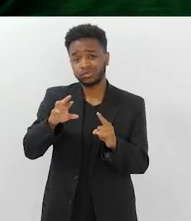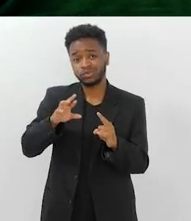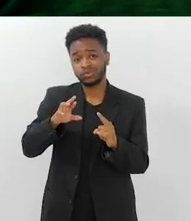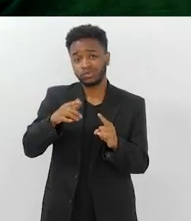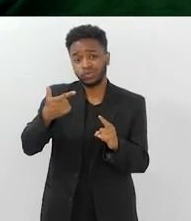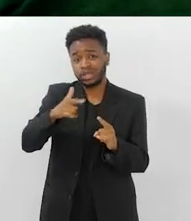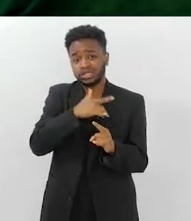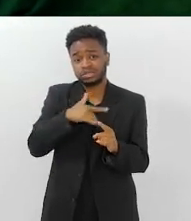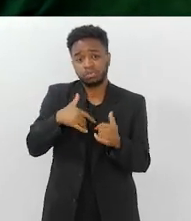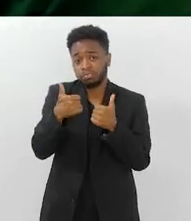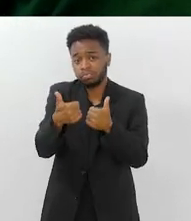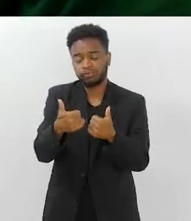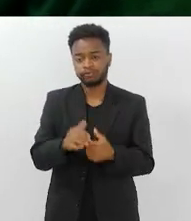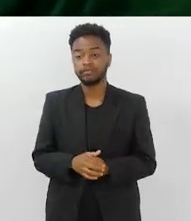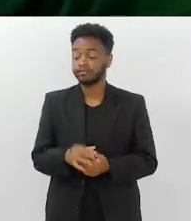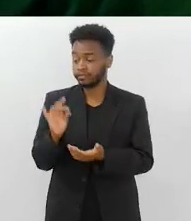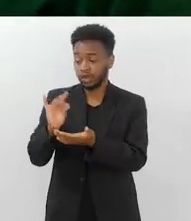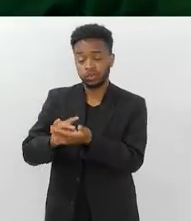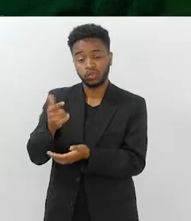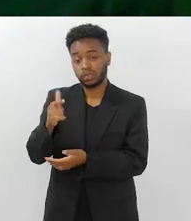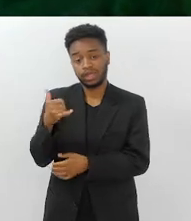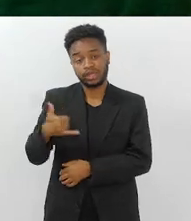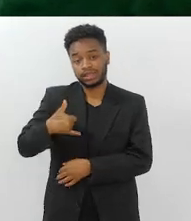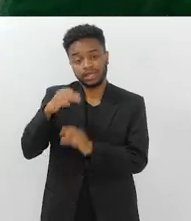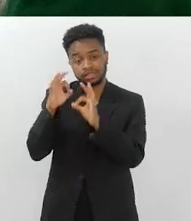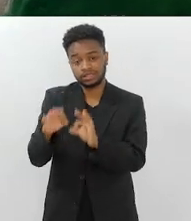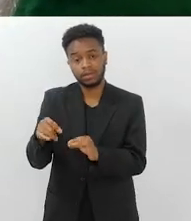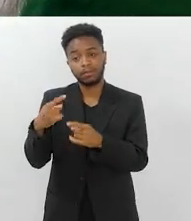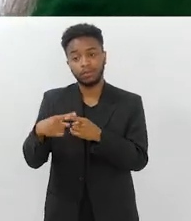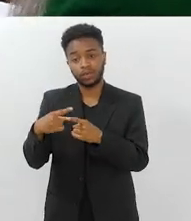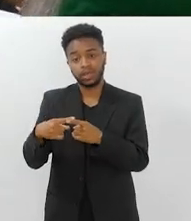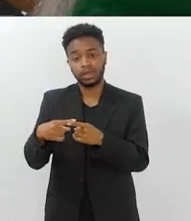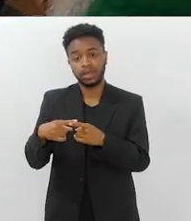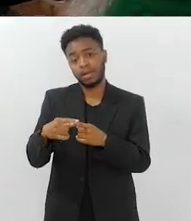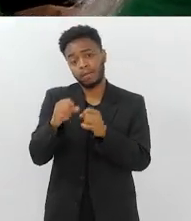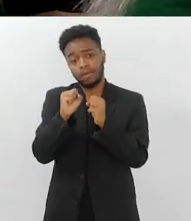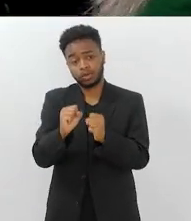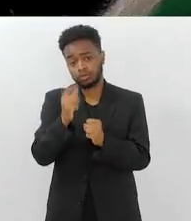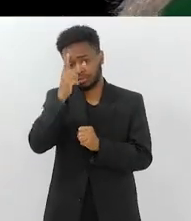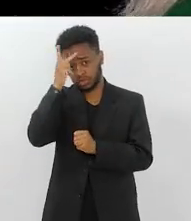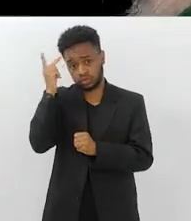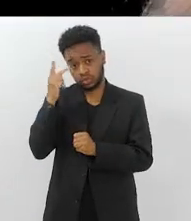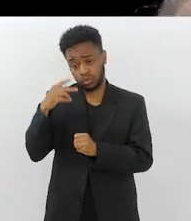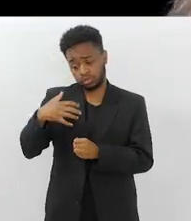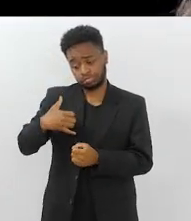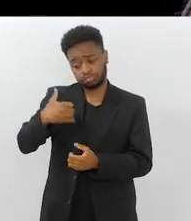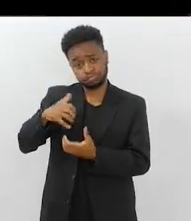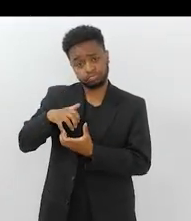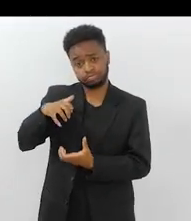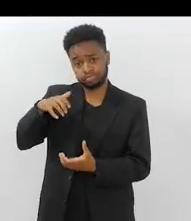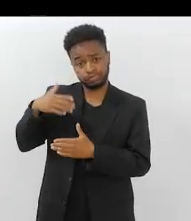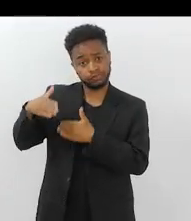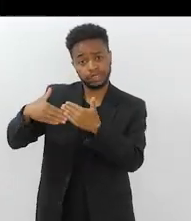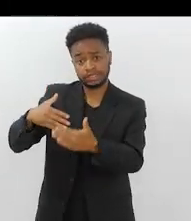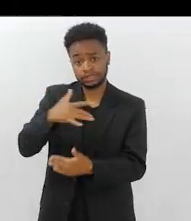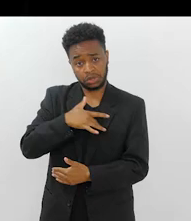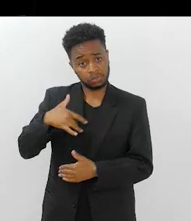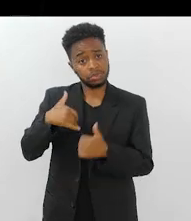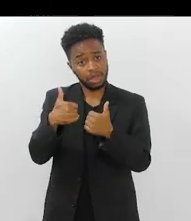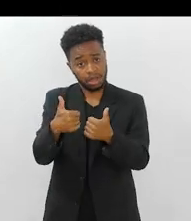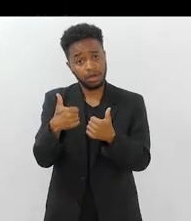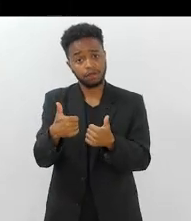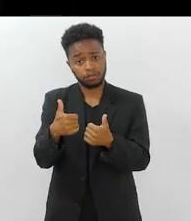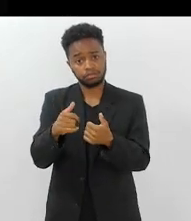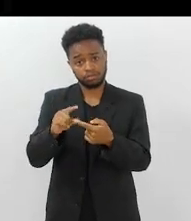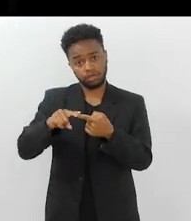realmente, idade cronológica não tem, porque você tem envelhecimentos saudáveis, né, tem pessoas que envelhecem, né, depois dos